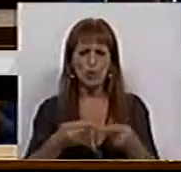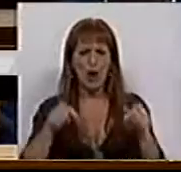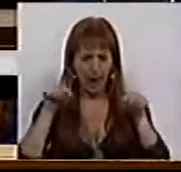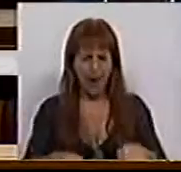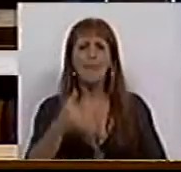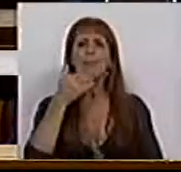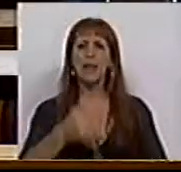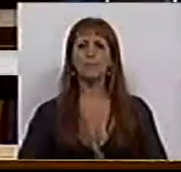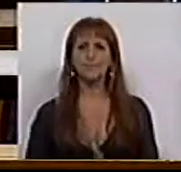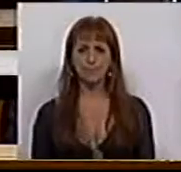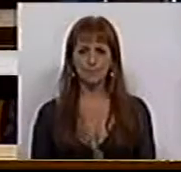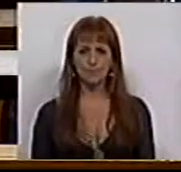resolução. Muito obrigada.